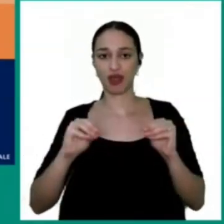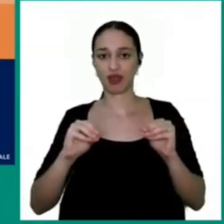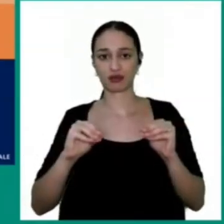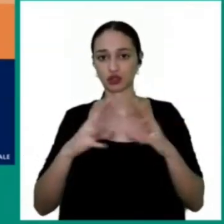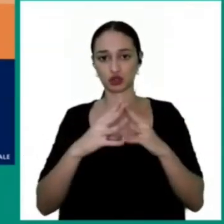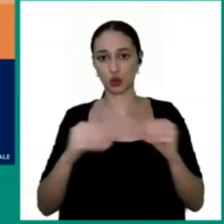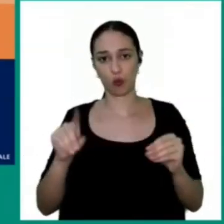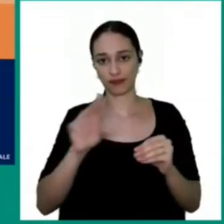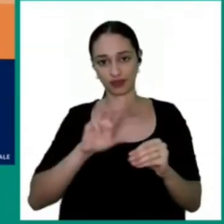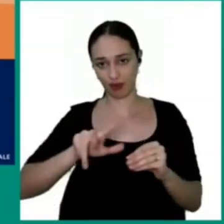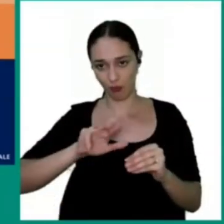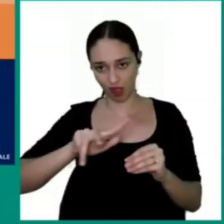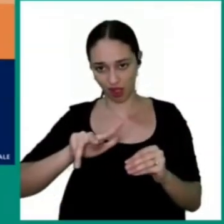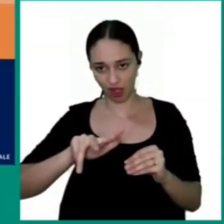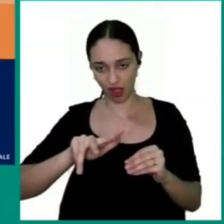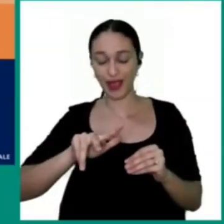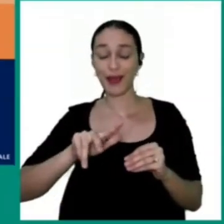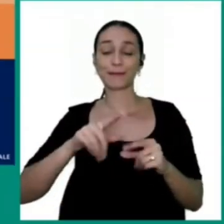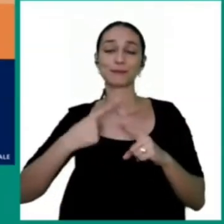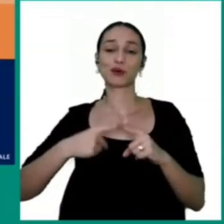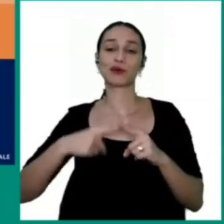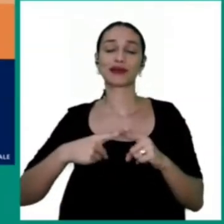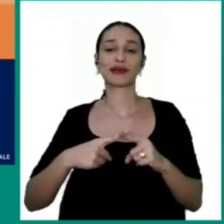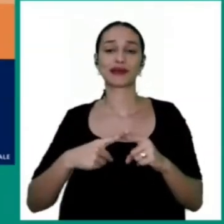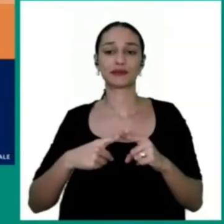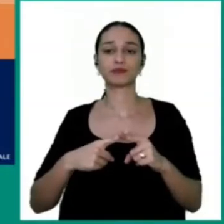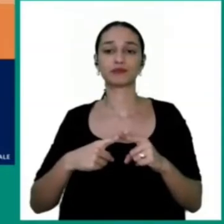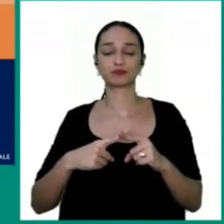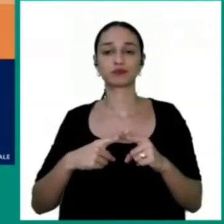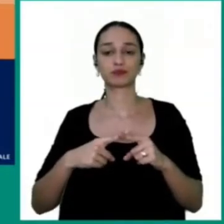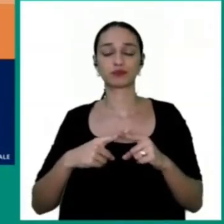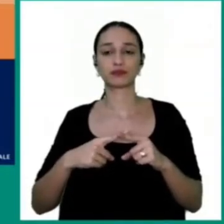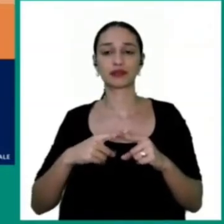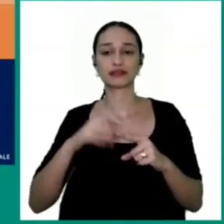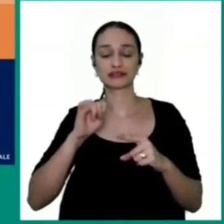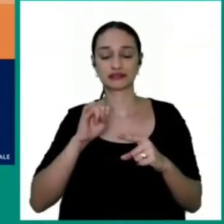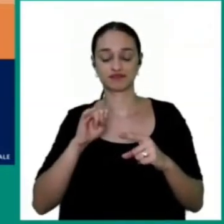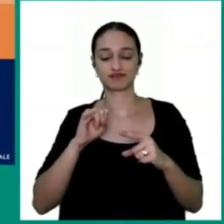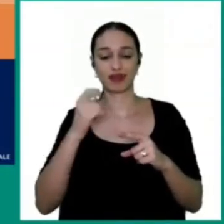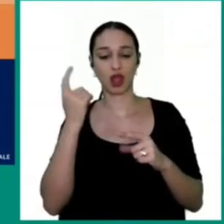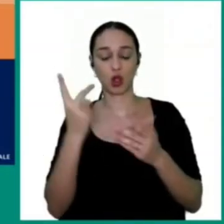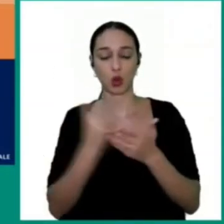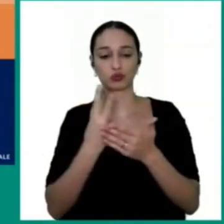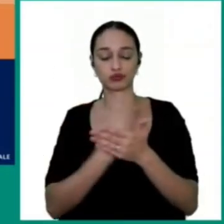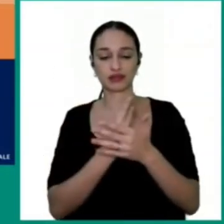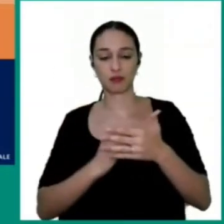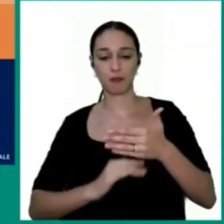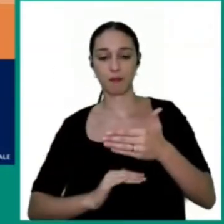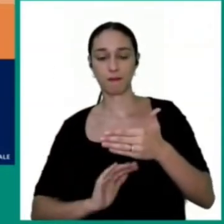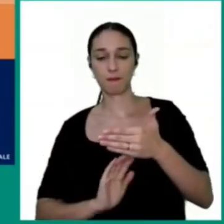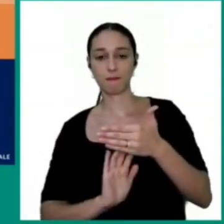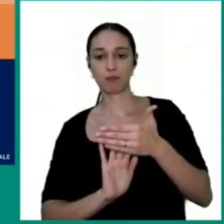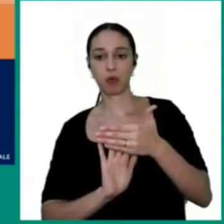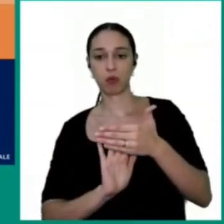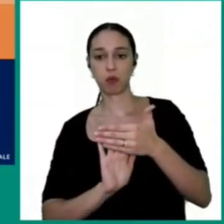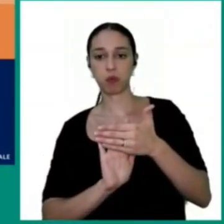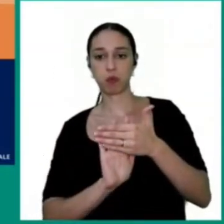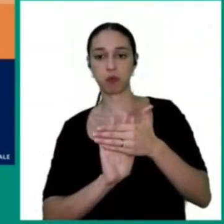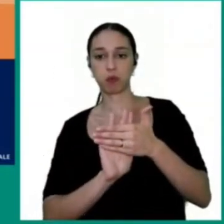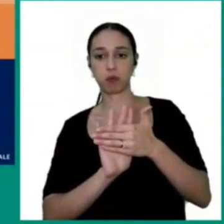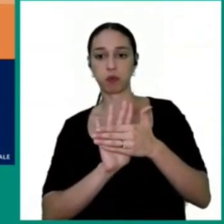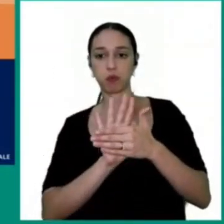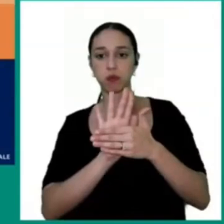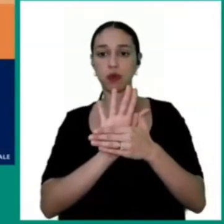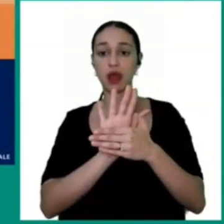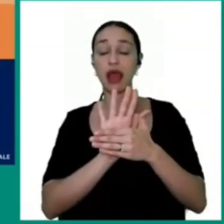houve o acúmulo do rejeito ali naquela barragem, não tinha água. Então, o que é a obra